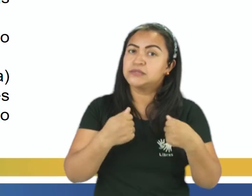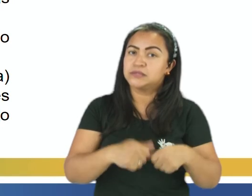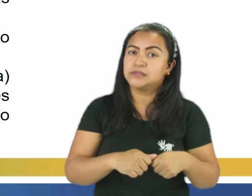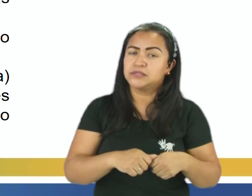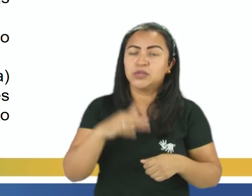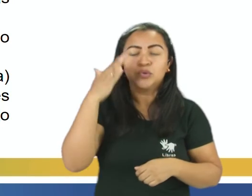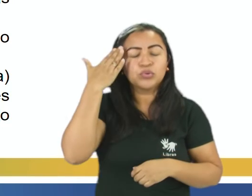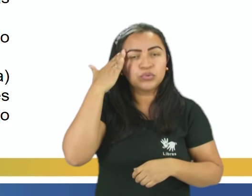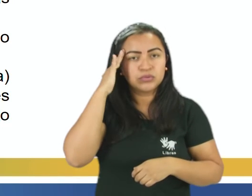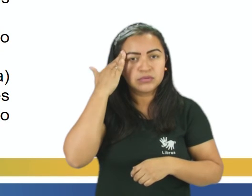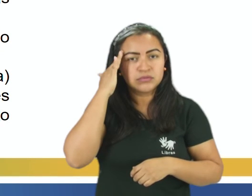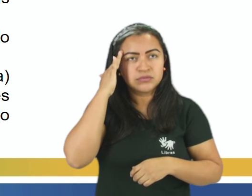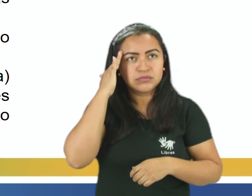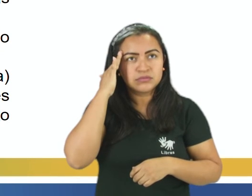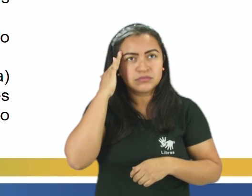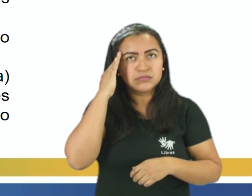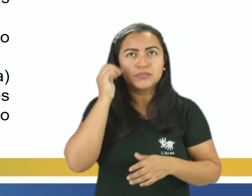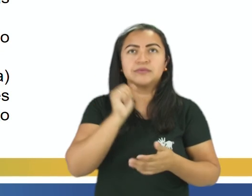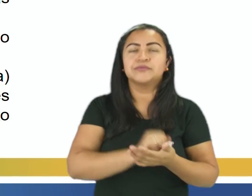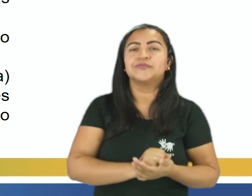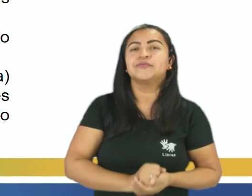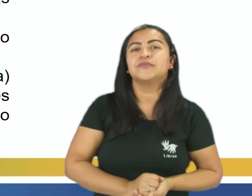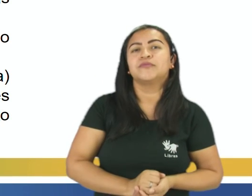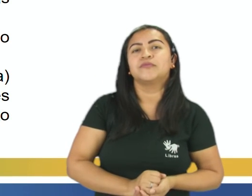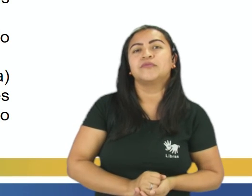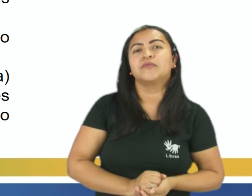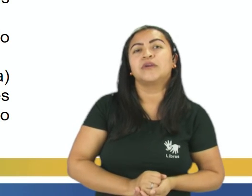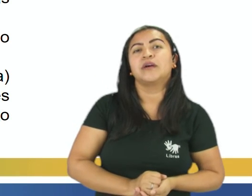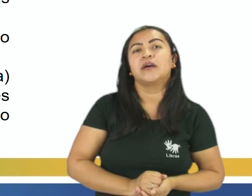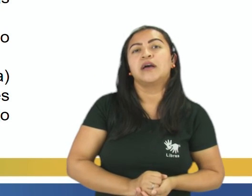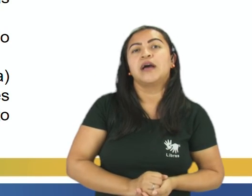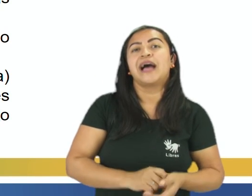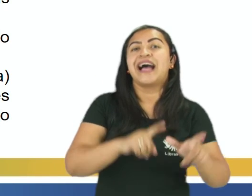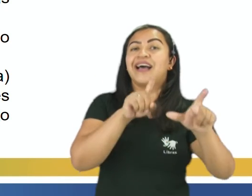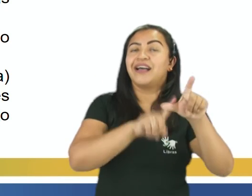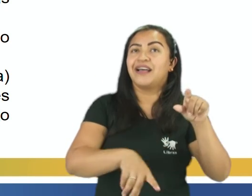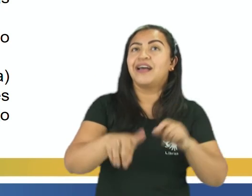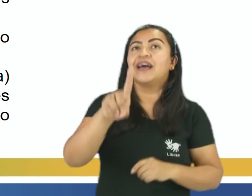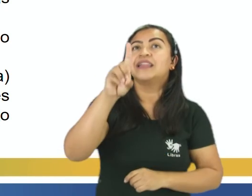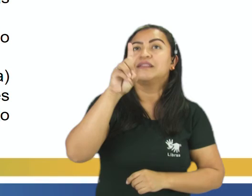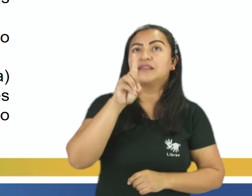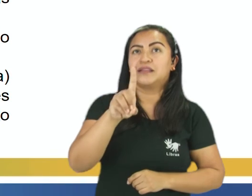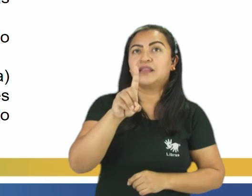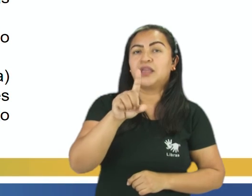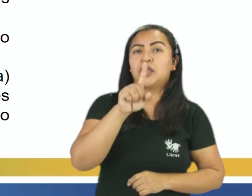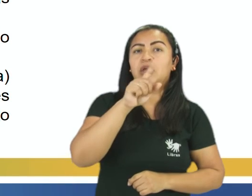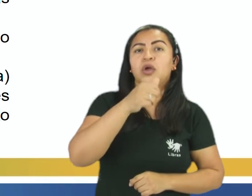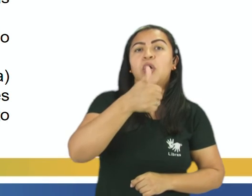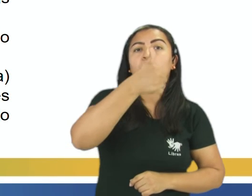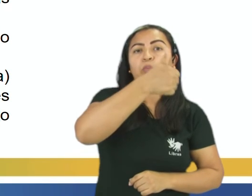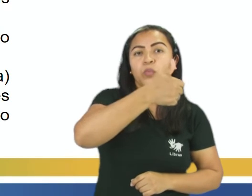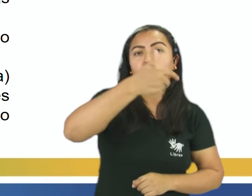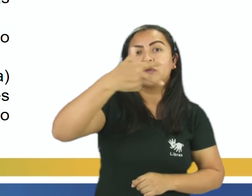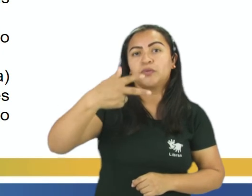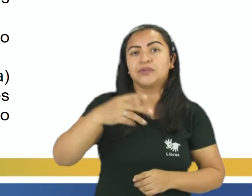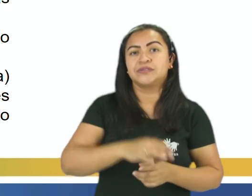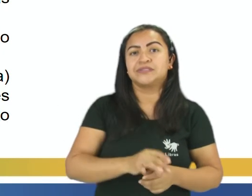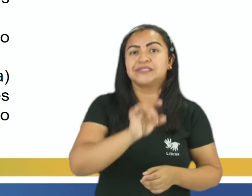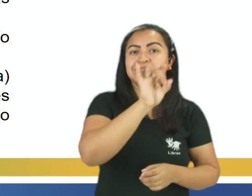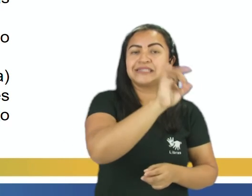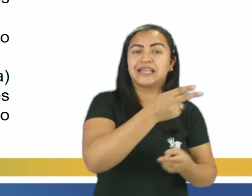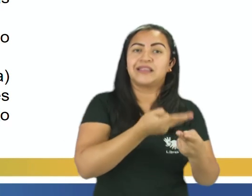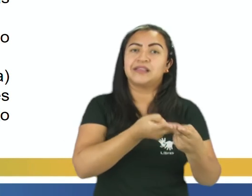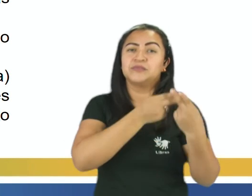entendimento da questão, a alternativa seria 1 e 2. Ou seja, cada um tem a sua